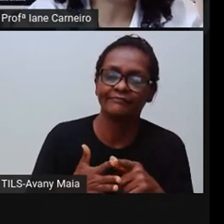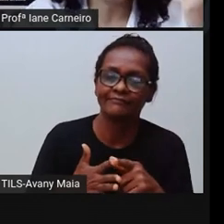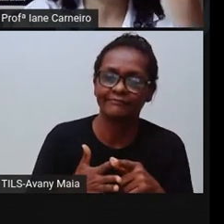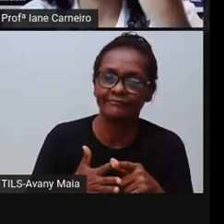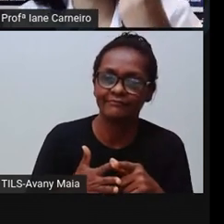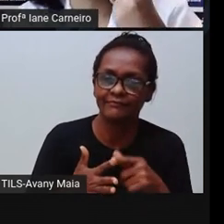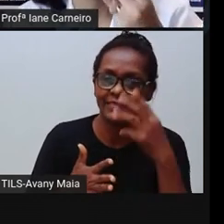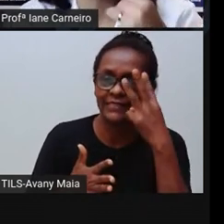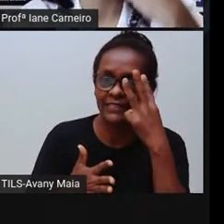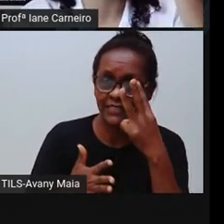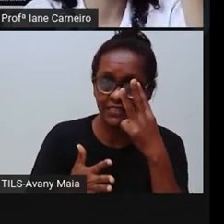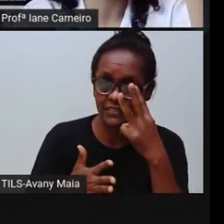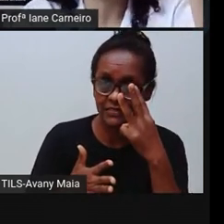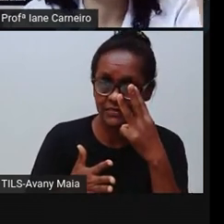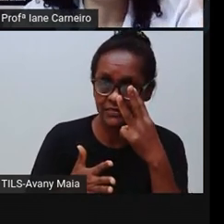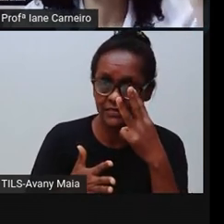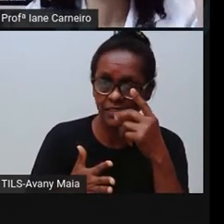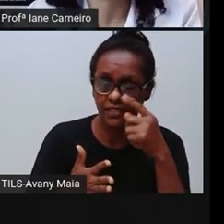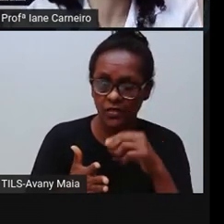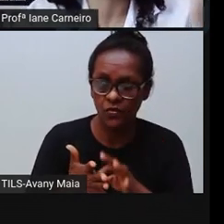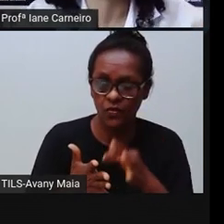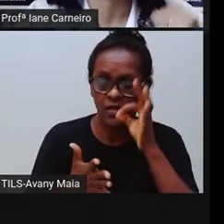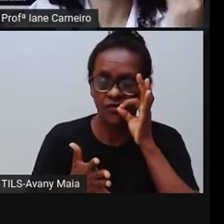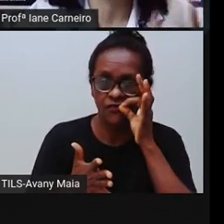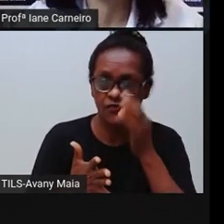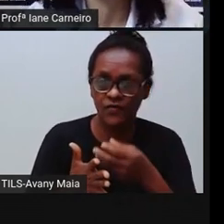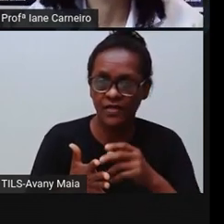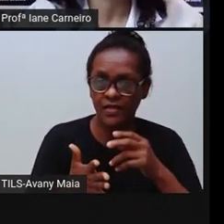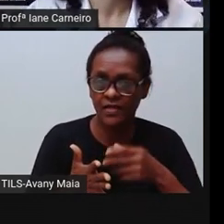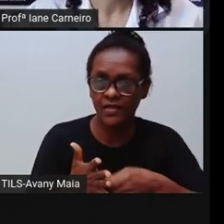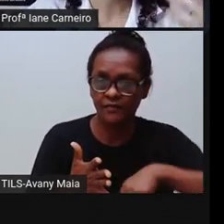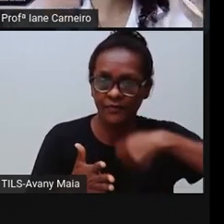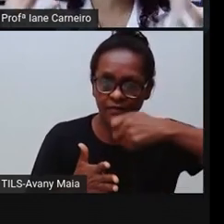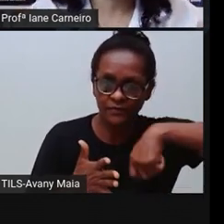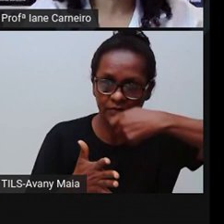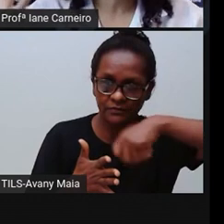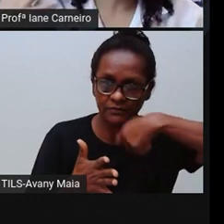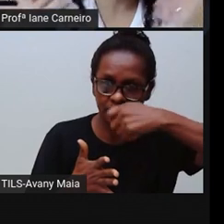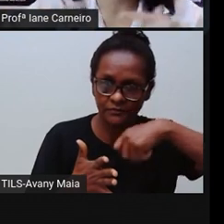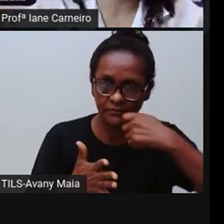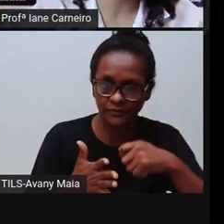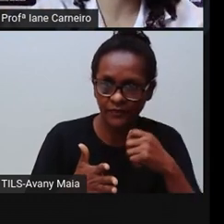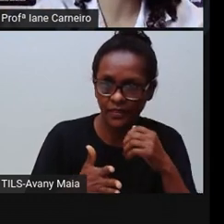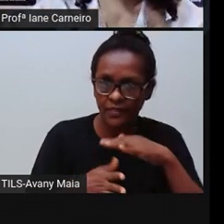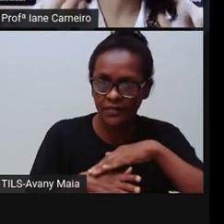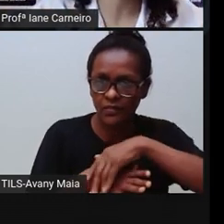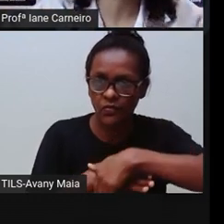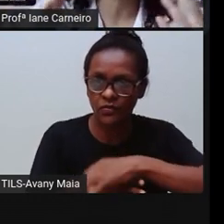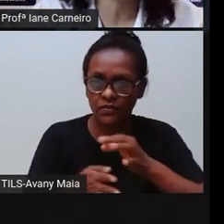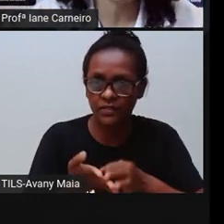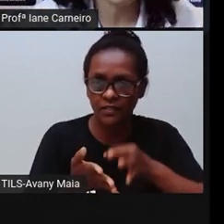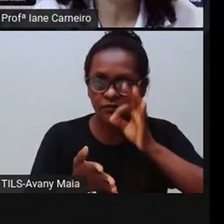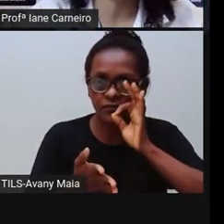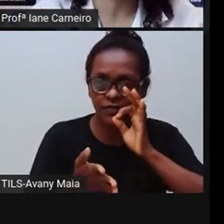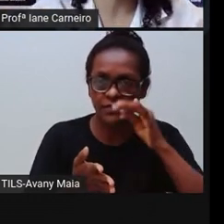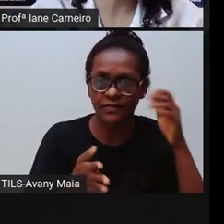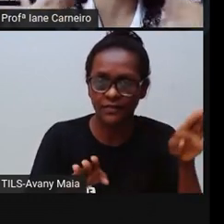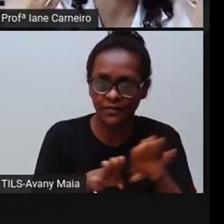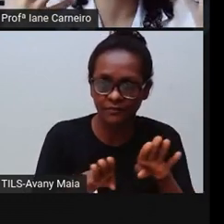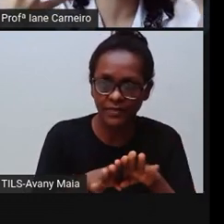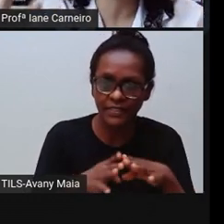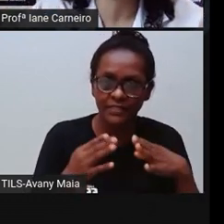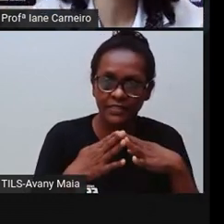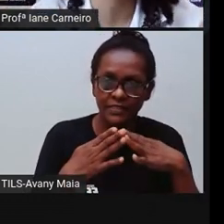as três refeições diárias, O café da manhã, o almoço e a janta. E também a alimentação na escola, né?